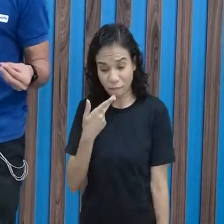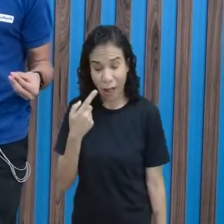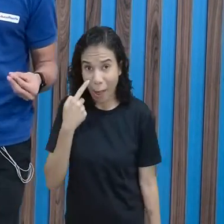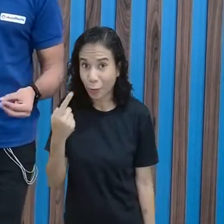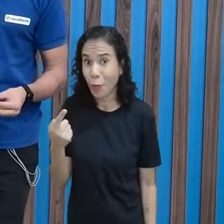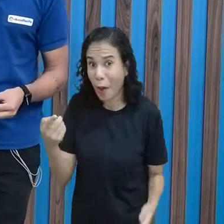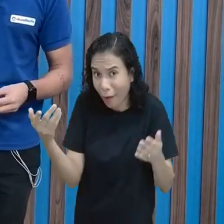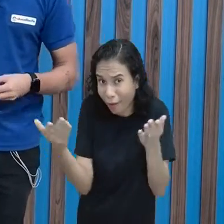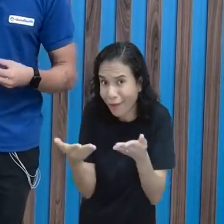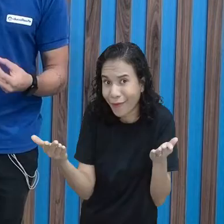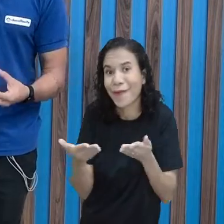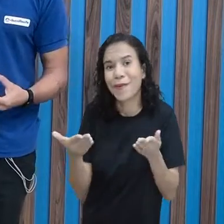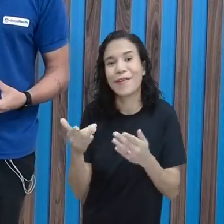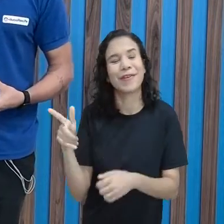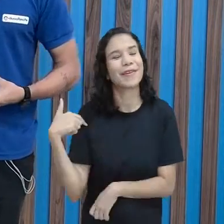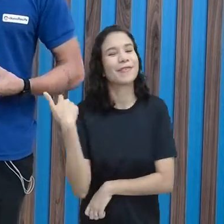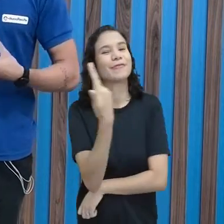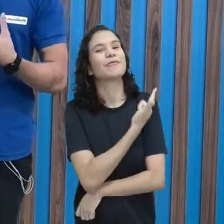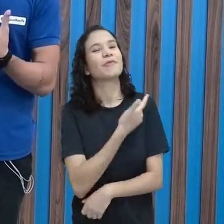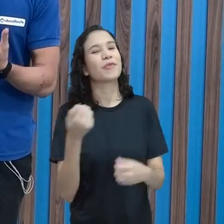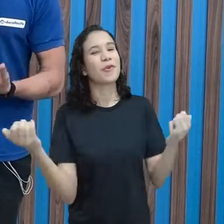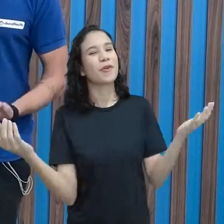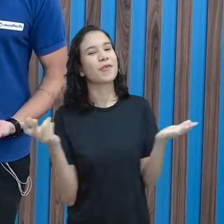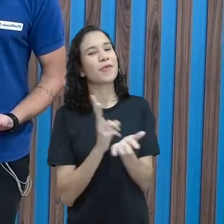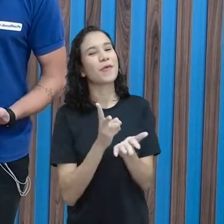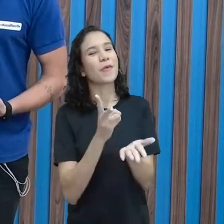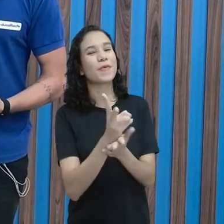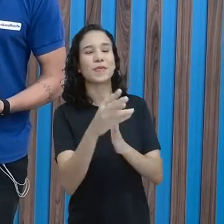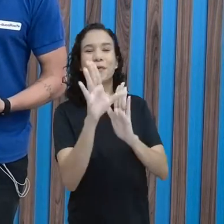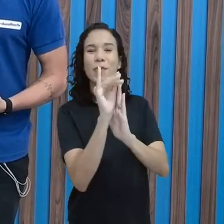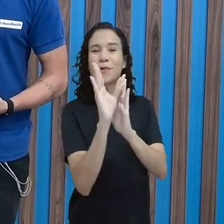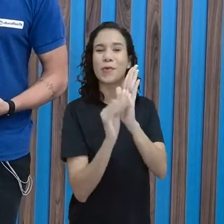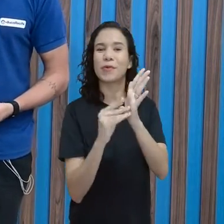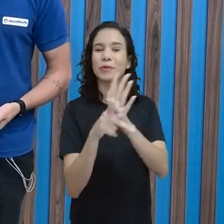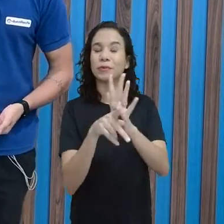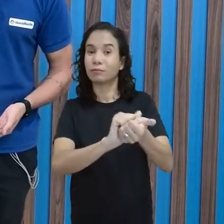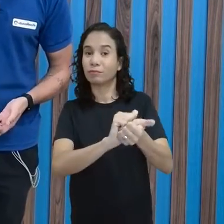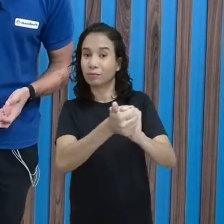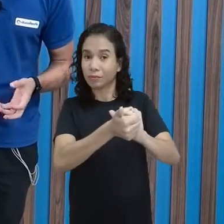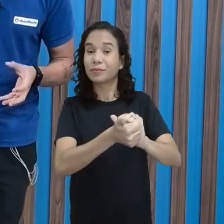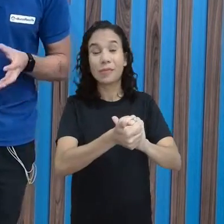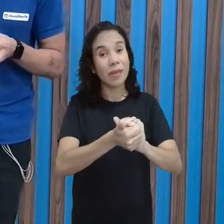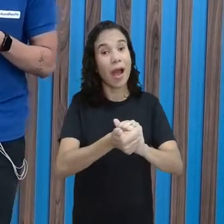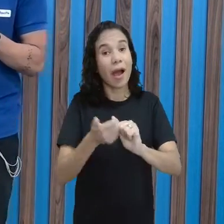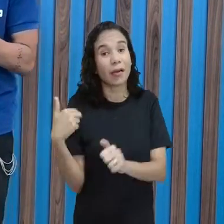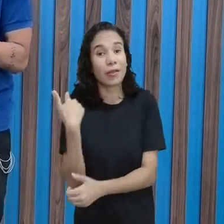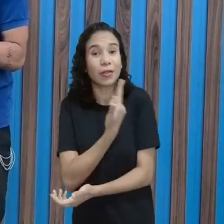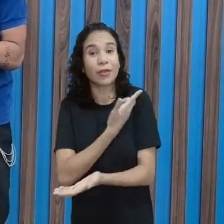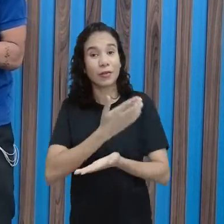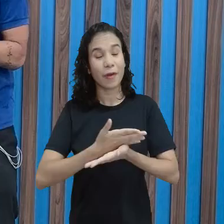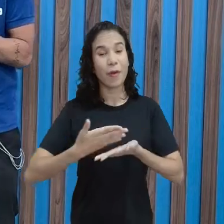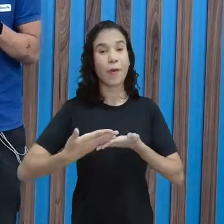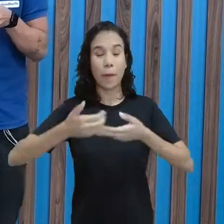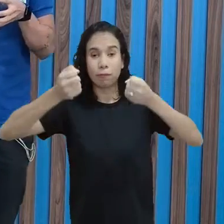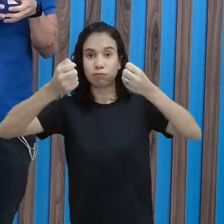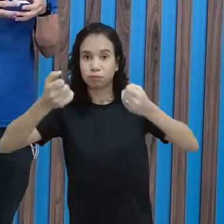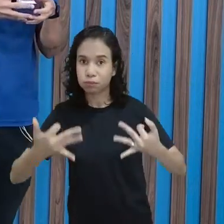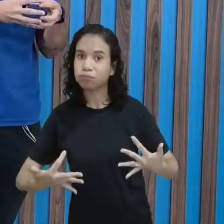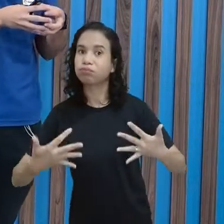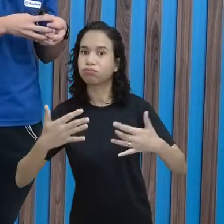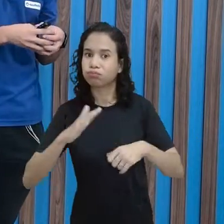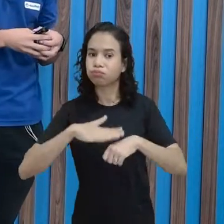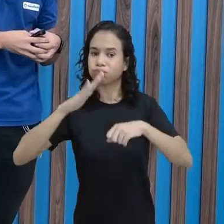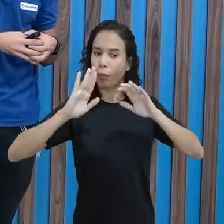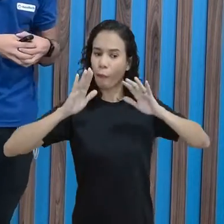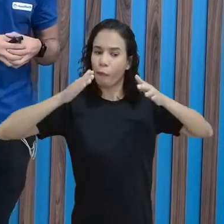agora, que hoje, dando continuidade ao conteúdo de esporte, a gente vai começar aí a falar mais